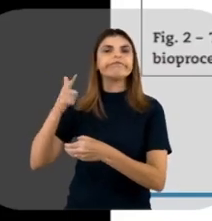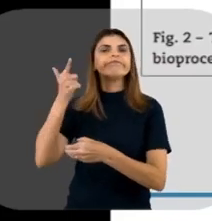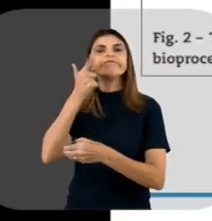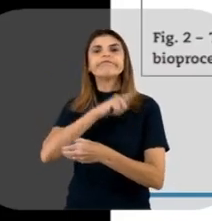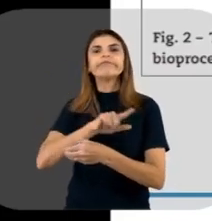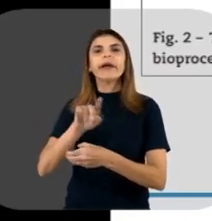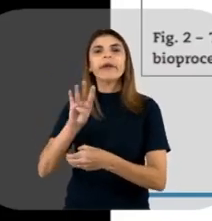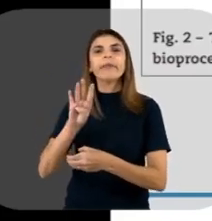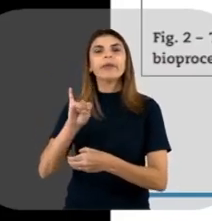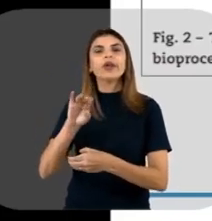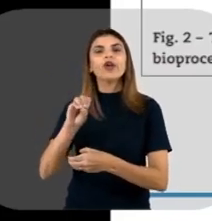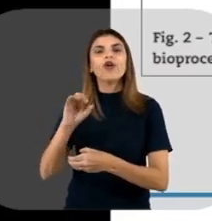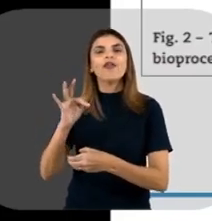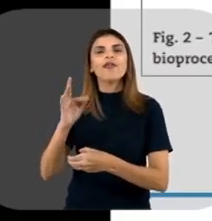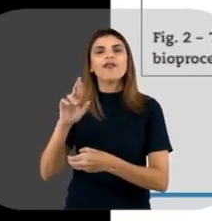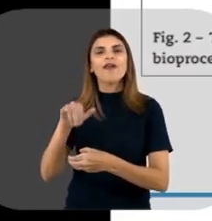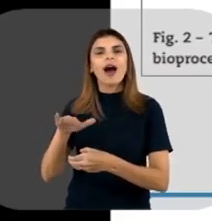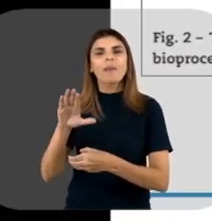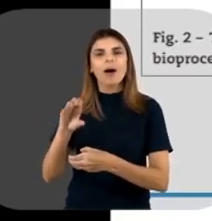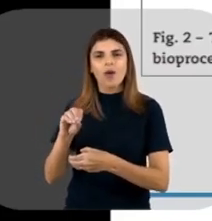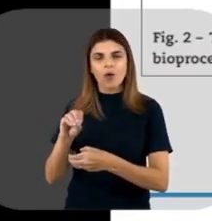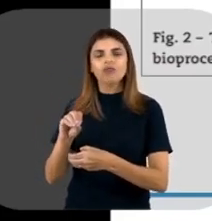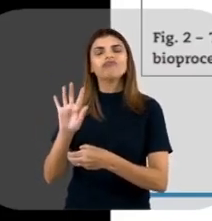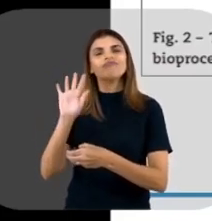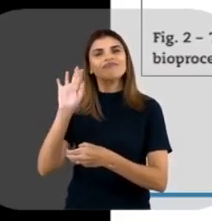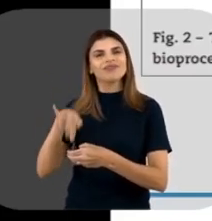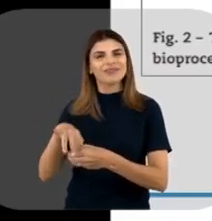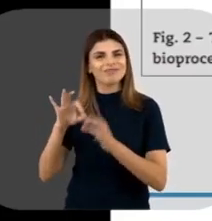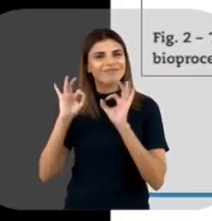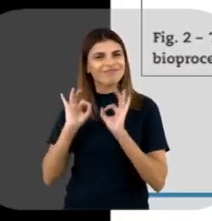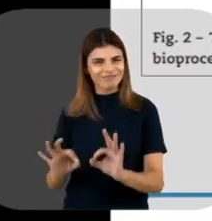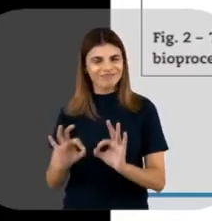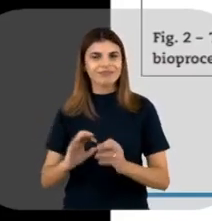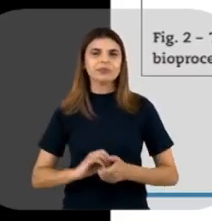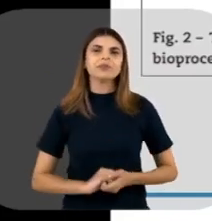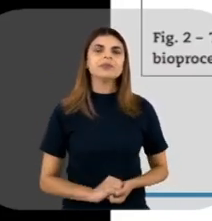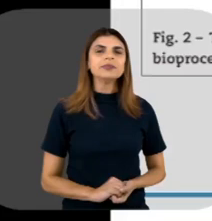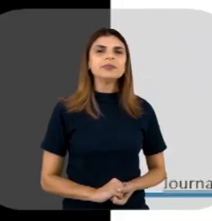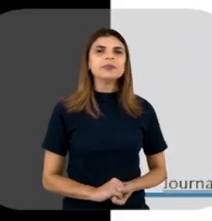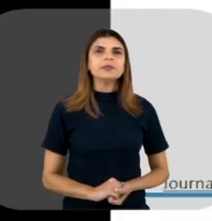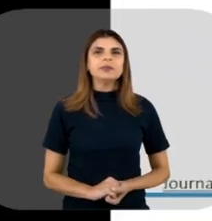biofarmacêutico, né? O biofármaco no final desse processo, tá?